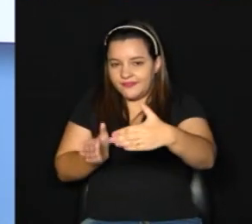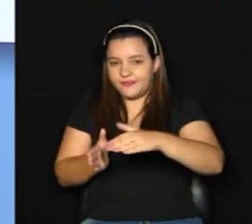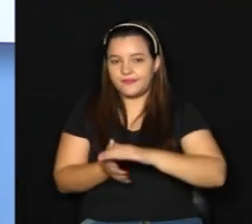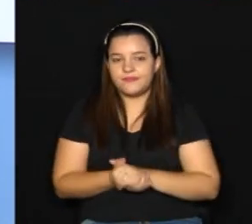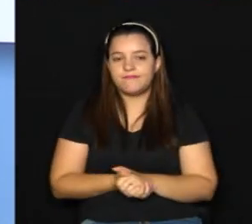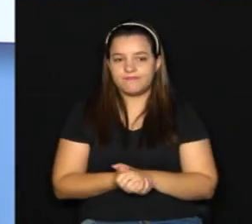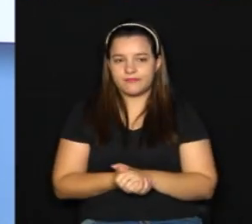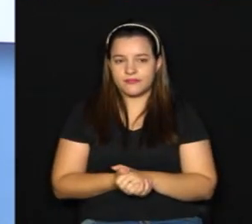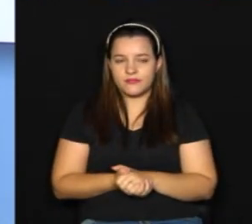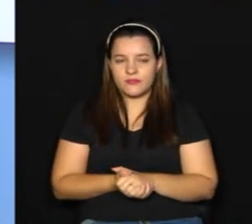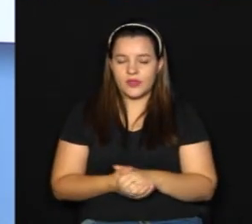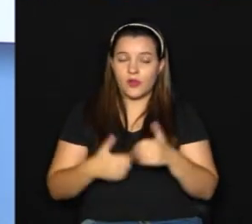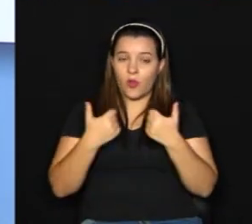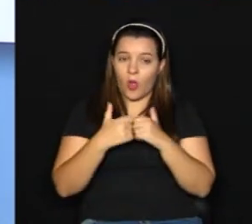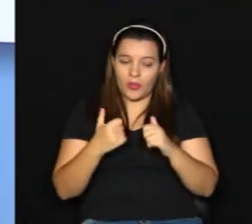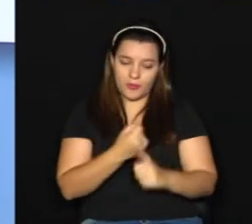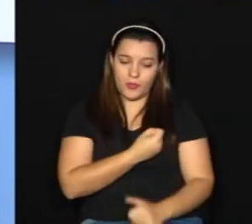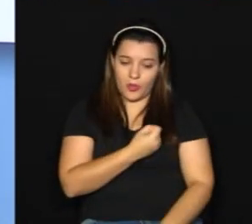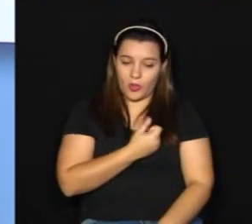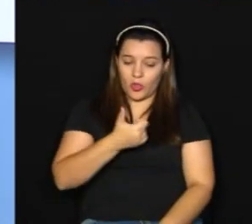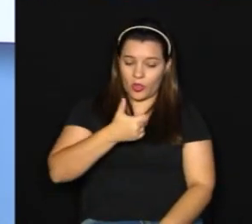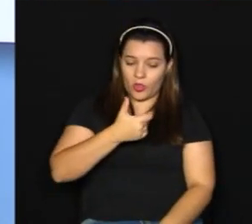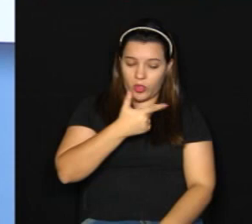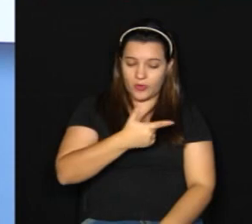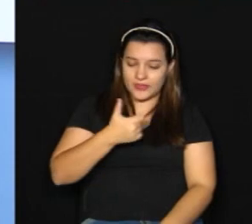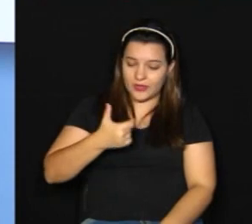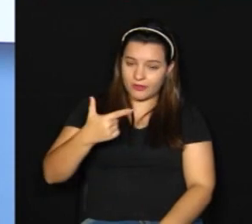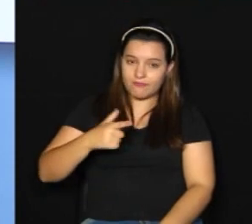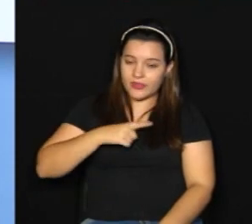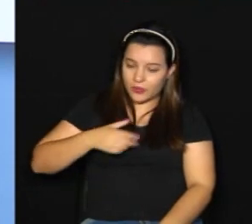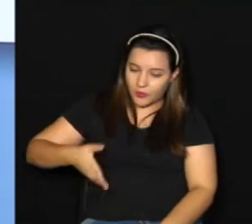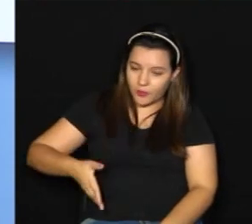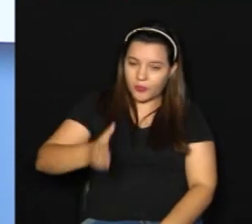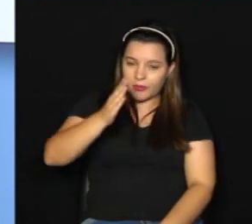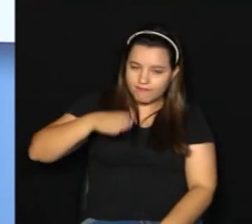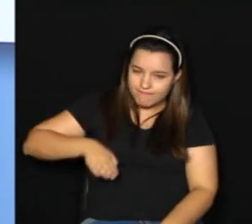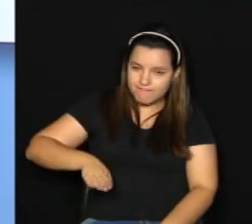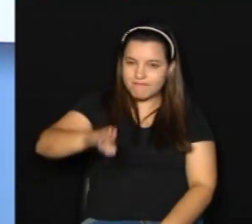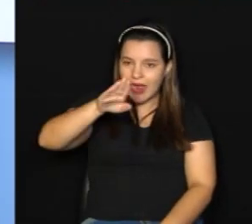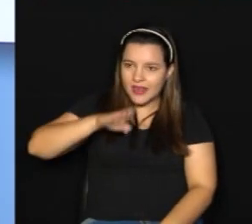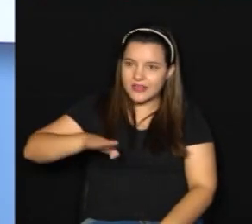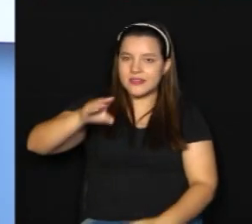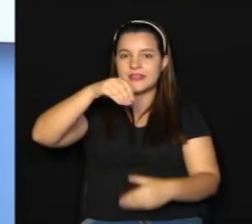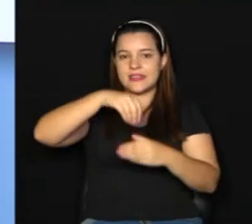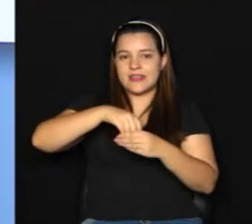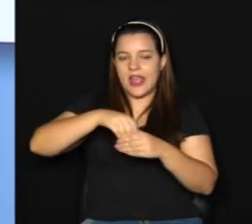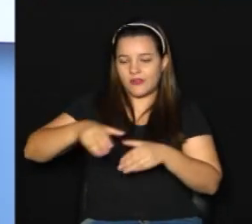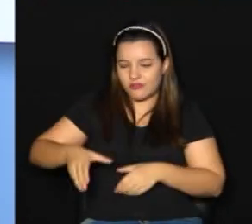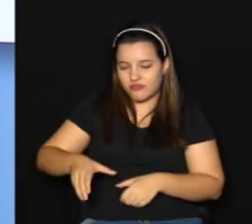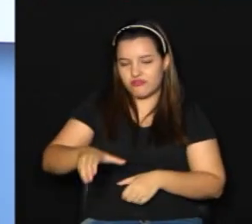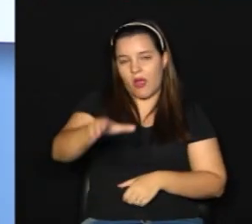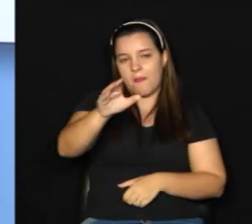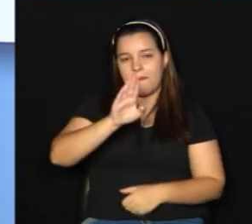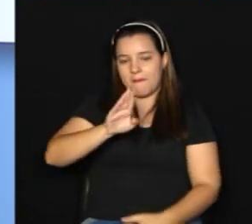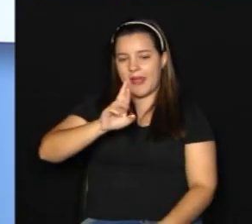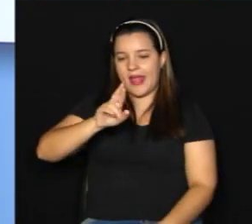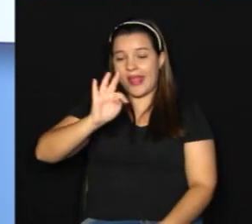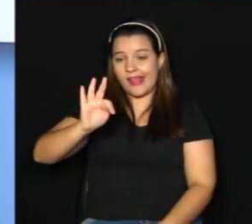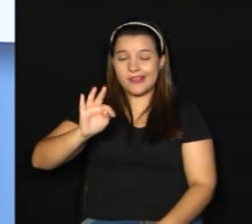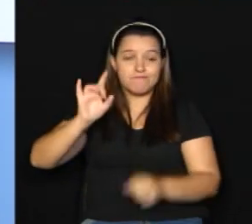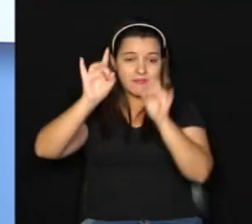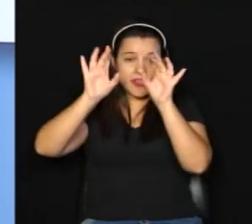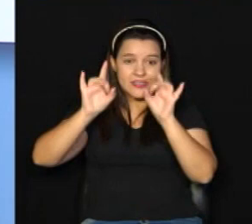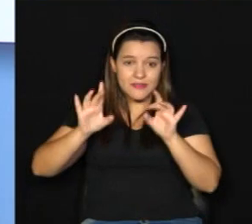o ônibus 212, ele vai passar a circular dentro do corredor BRT exclusivamente de forma